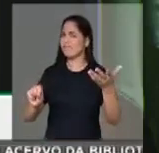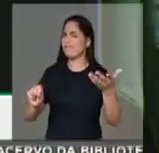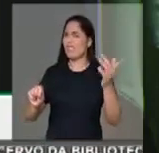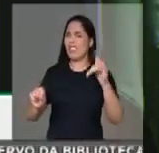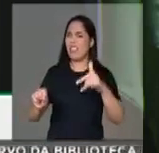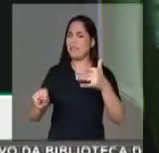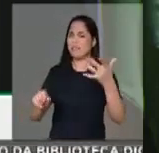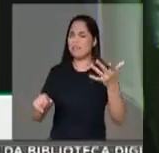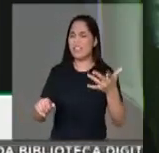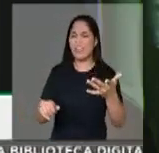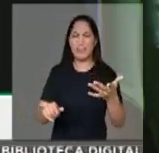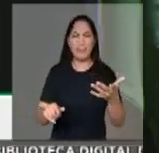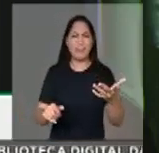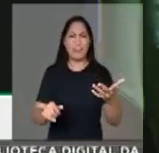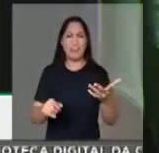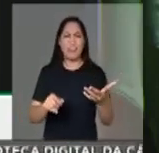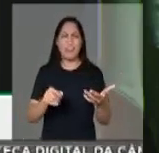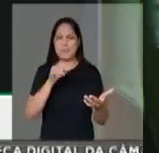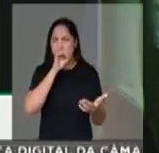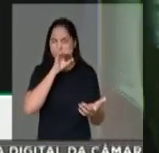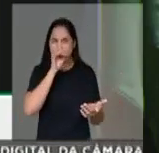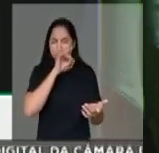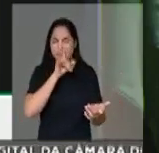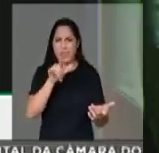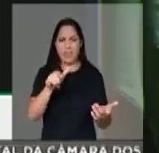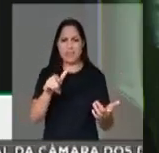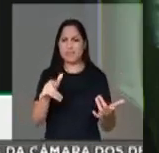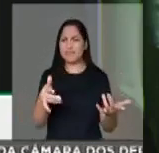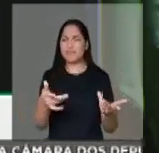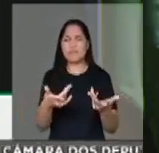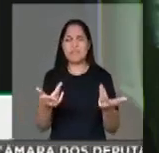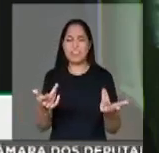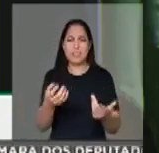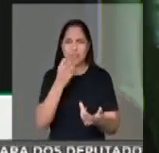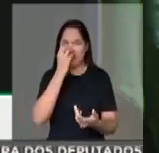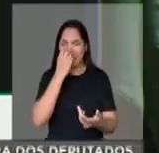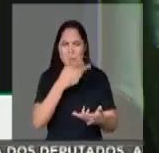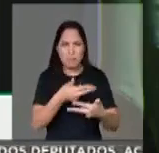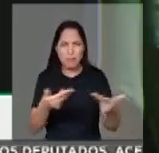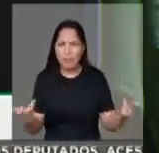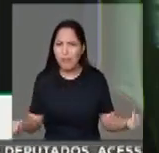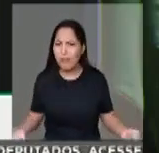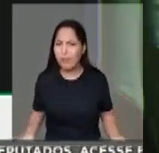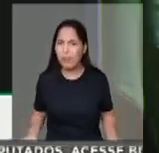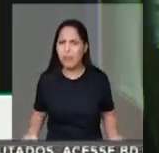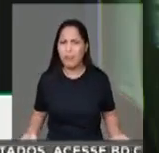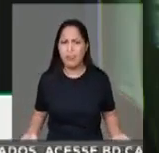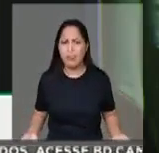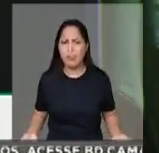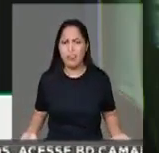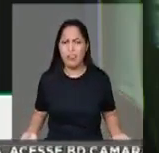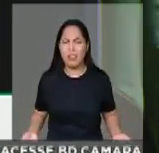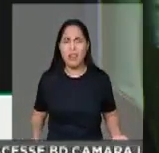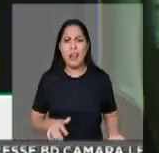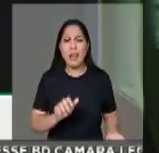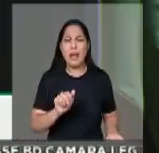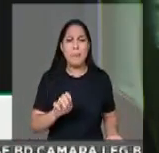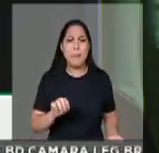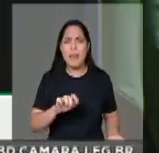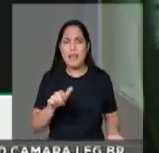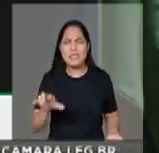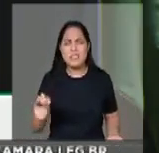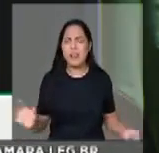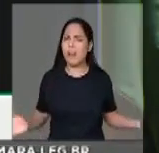Isso é uma aberração. E mais, nós tivemos 66% de aumento